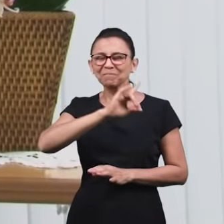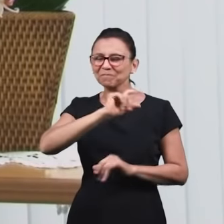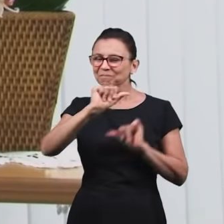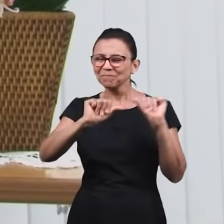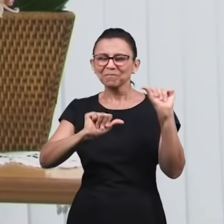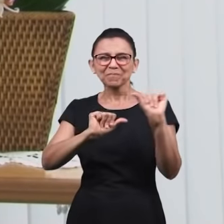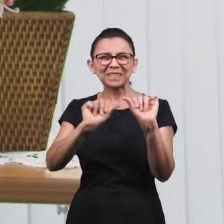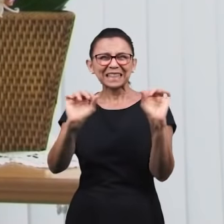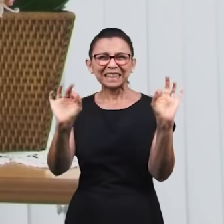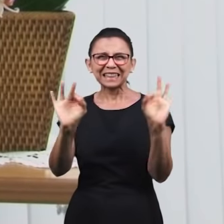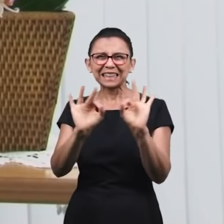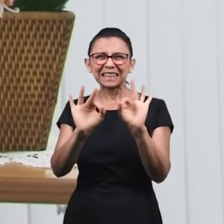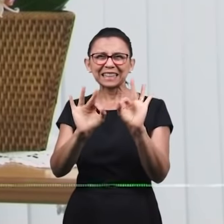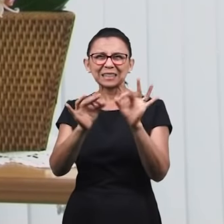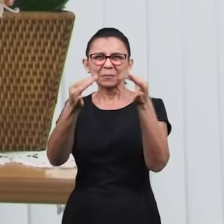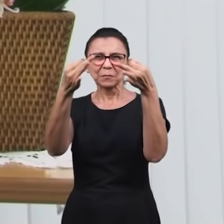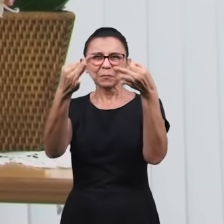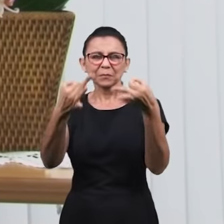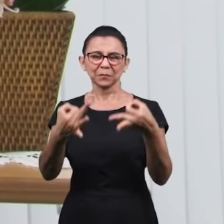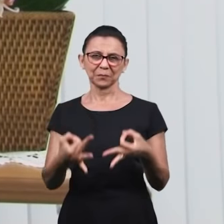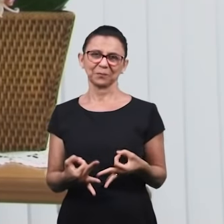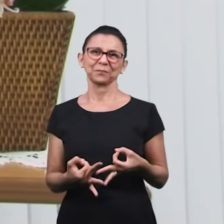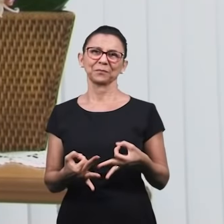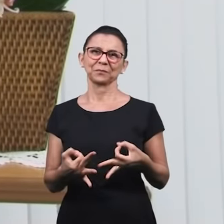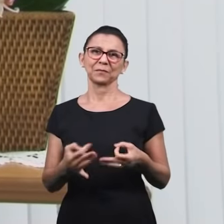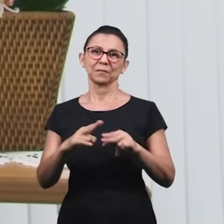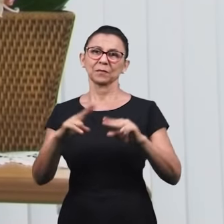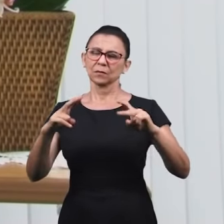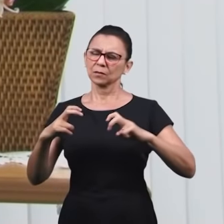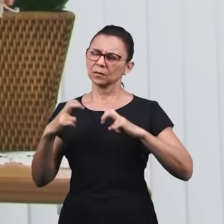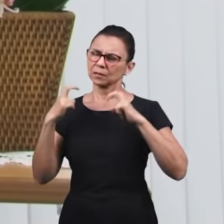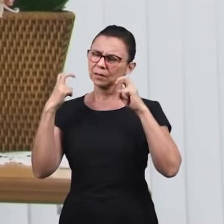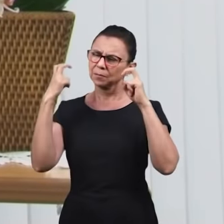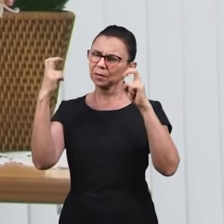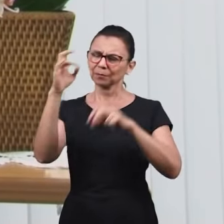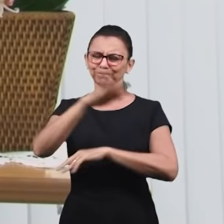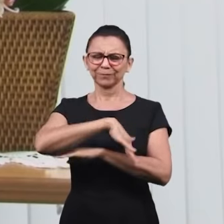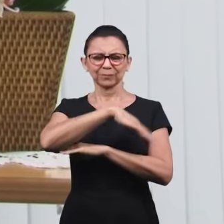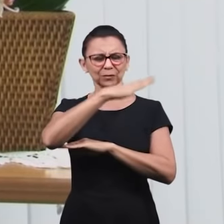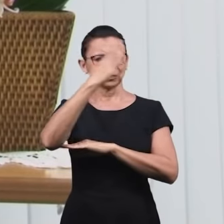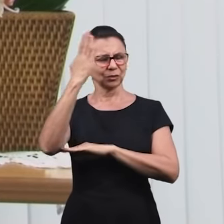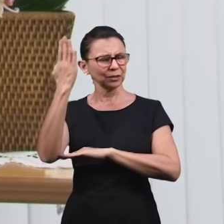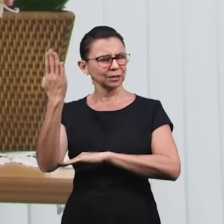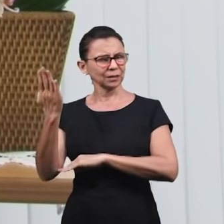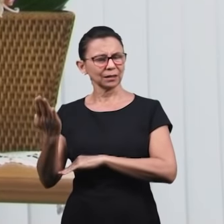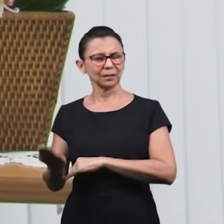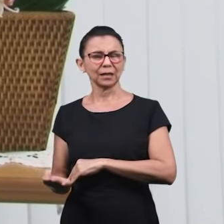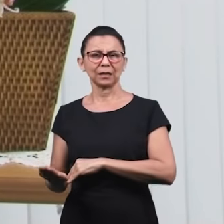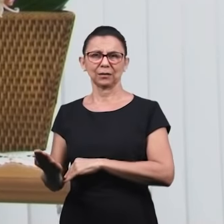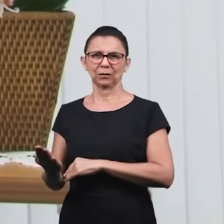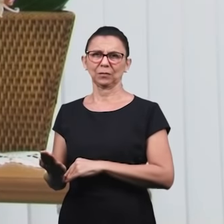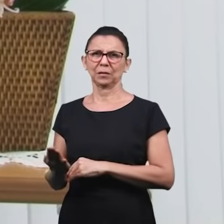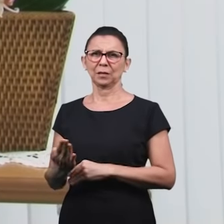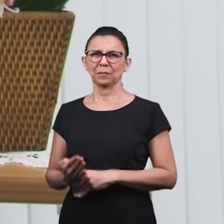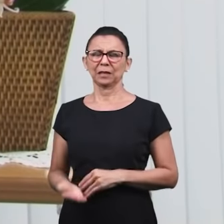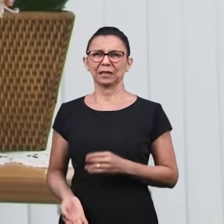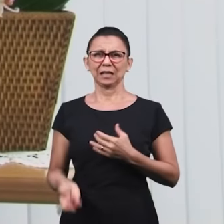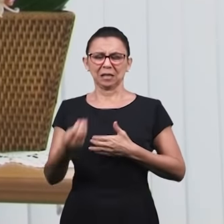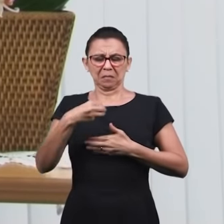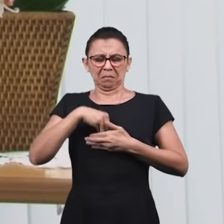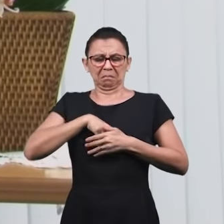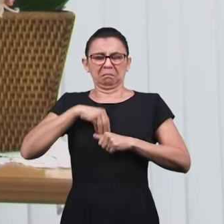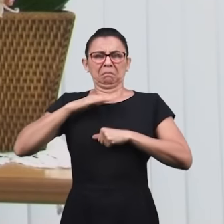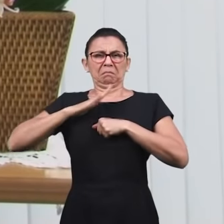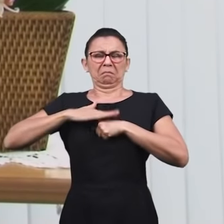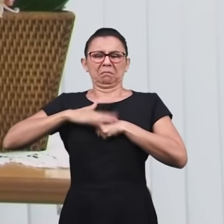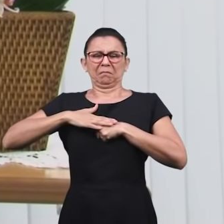do Espírito Santo, Ele não se desvia, e é por isso que nós clamamos dia e noite, buscamos ao Senhor dia e noite,